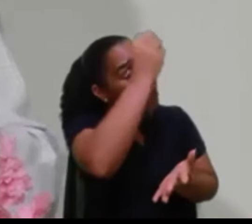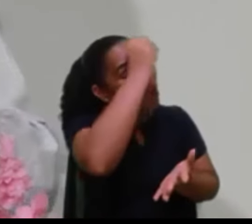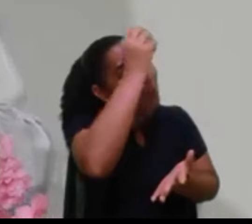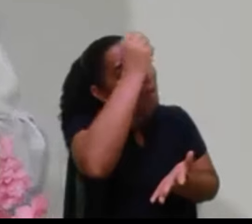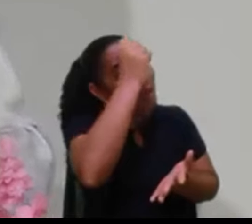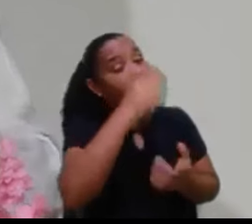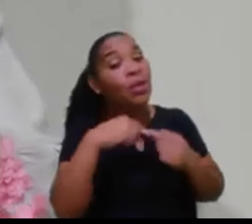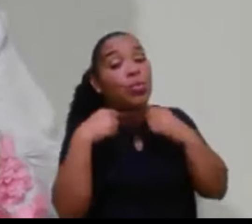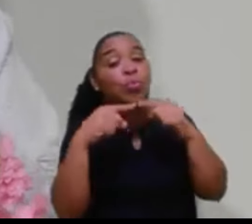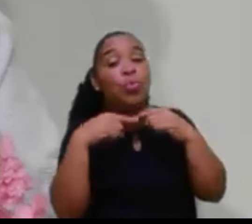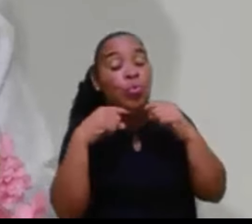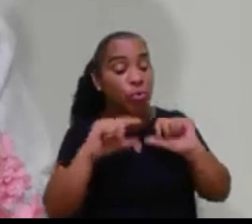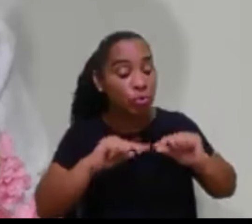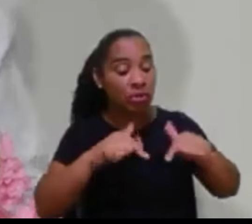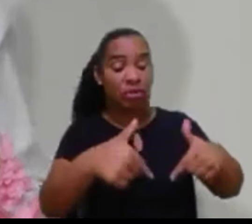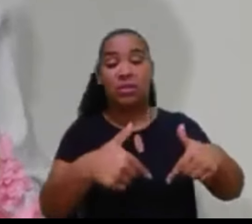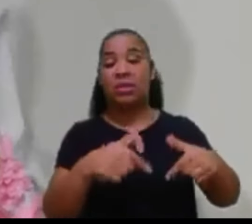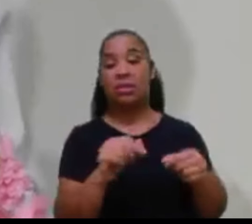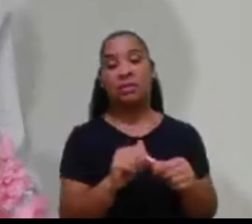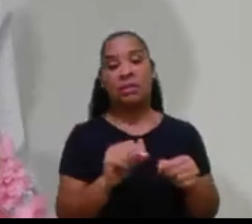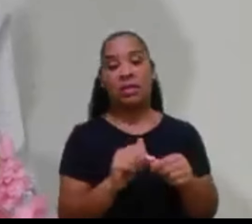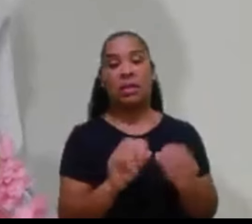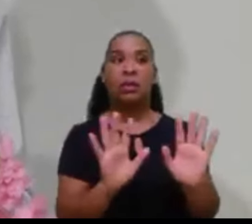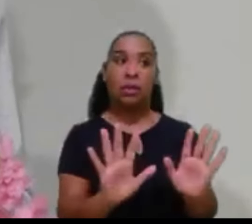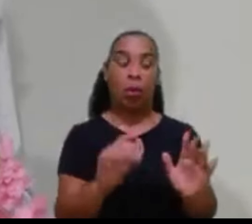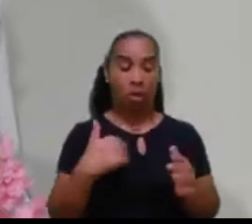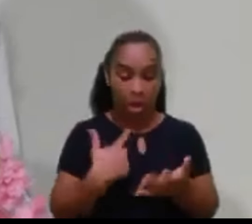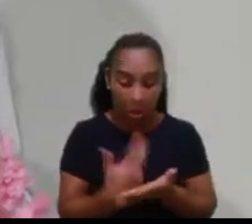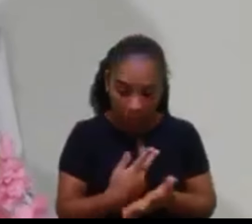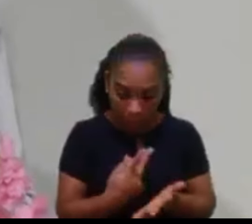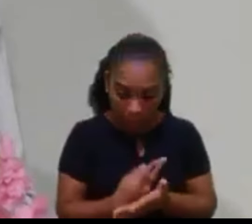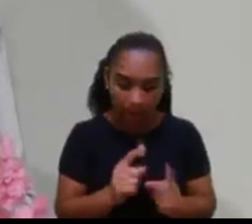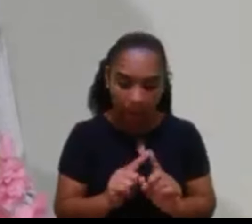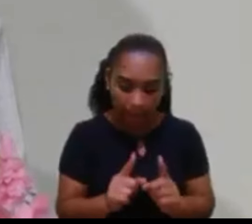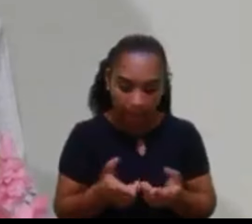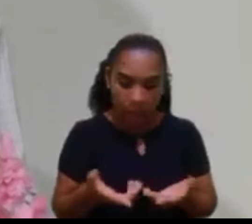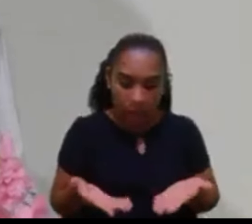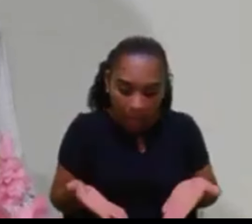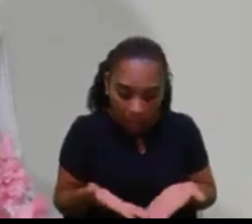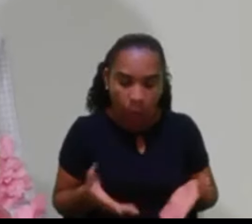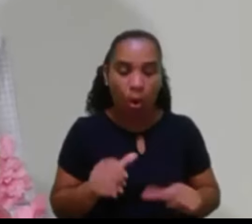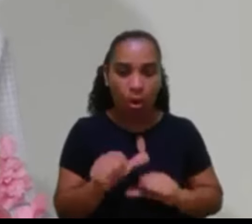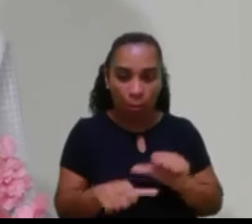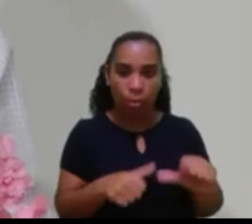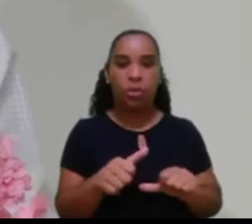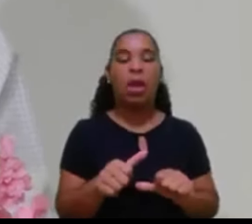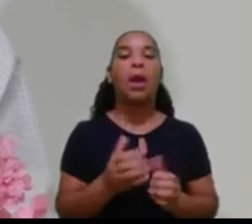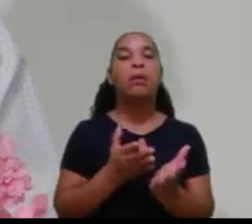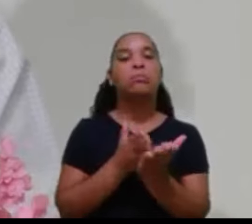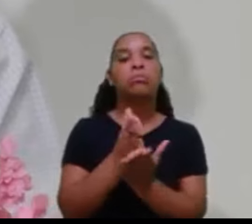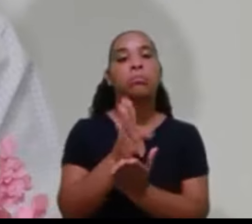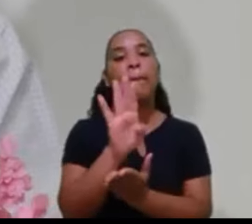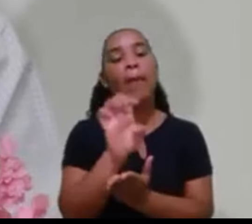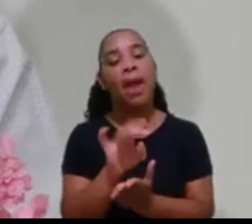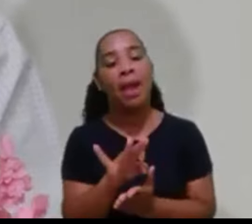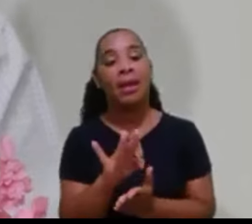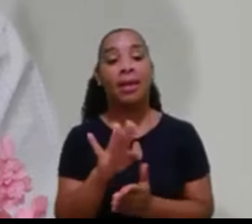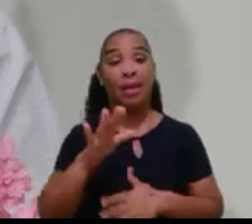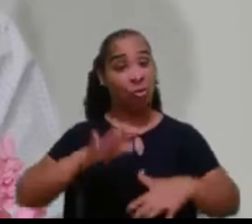Então, nos reabilitemos. Eu errei, mas agora eu estou até muito bem. De vez em quando eu me elogio.